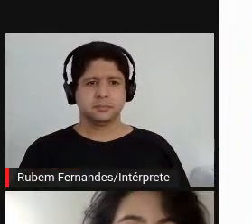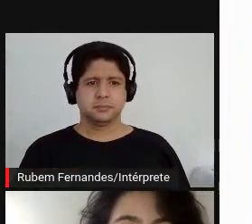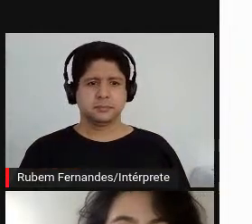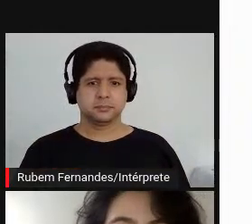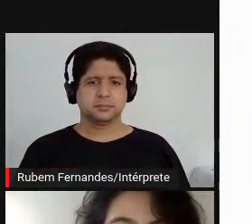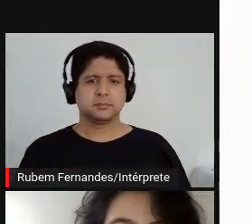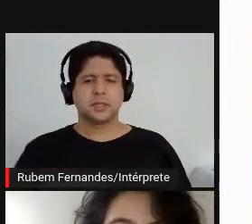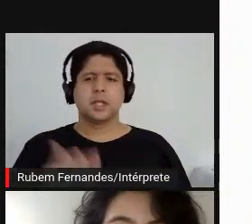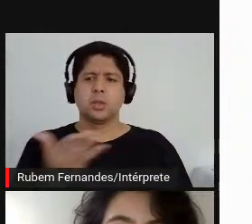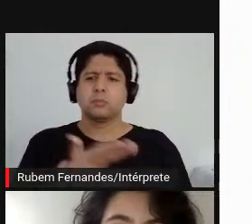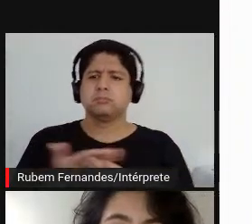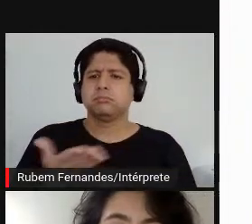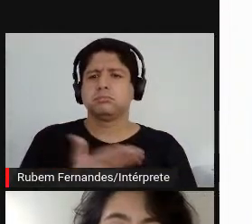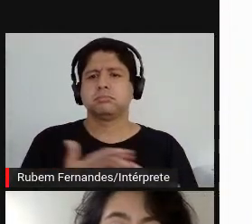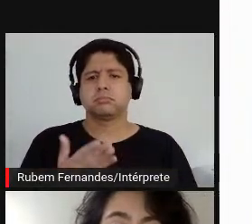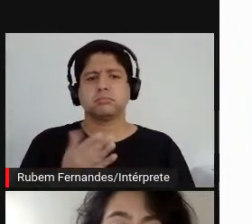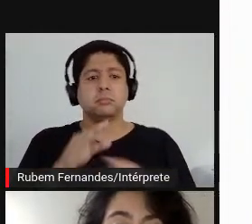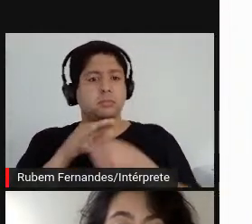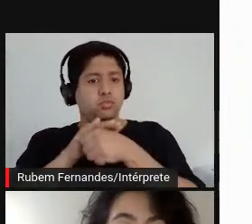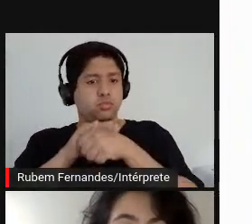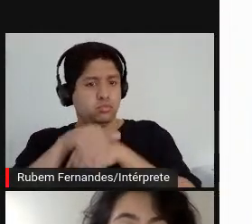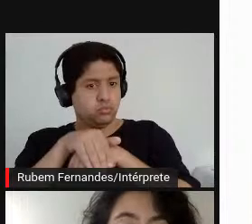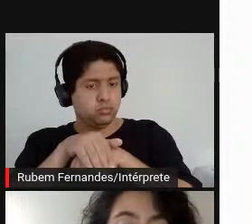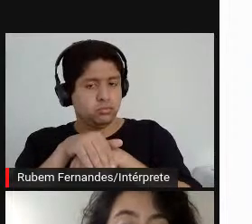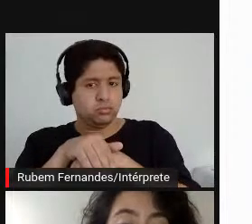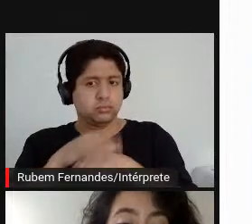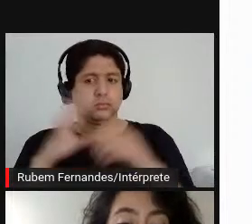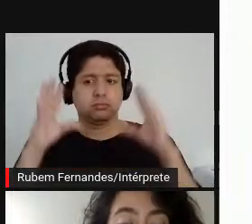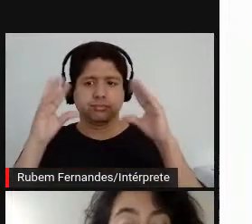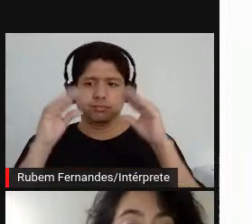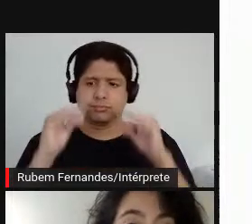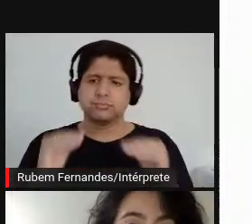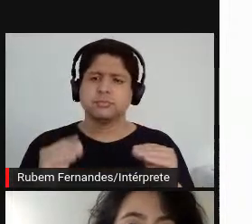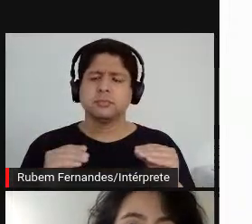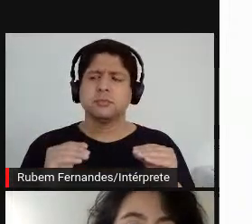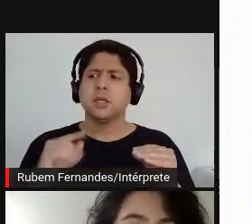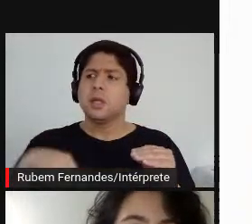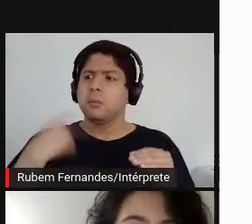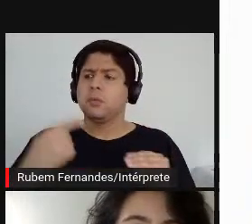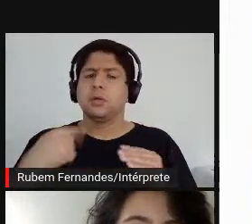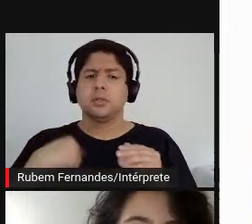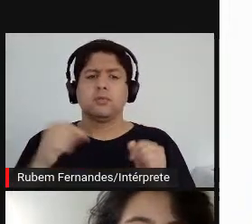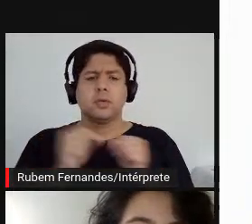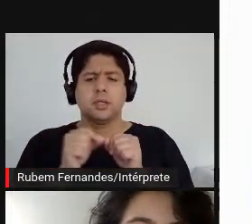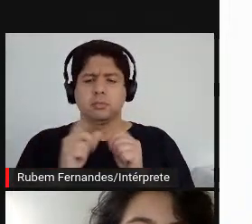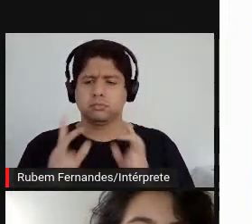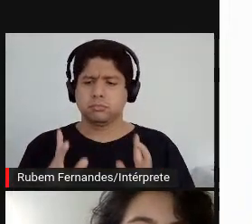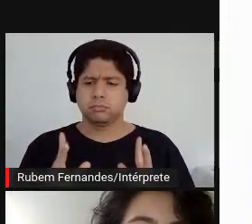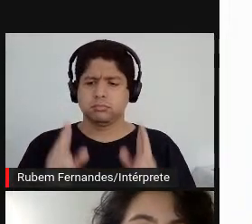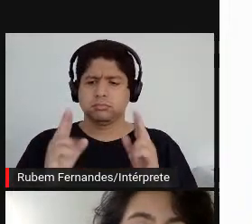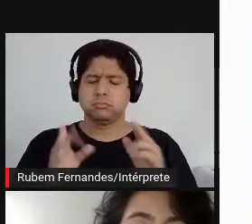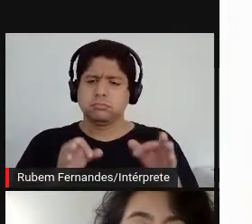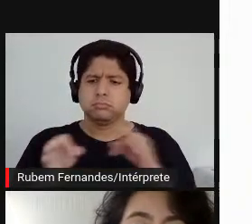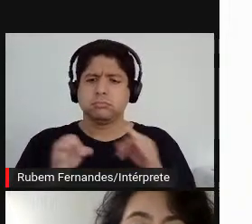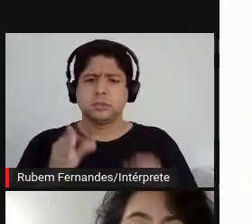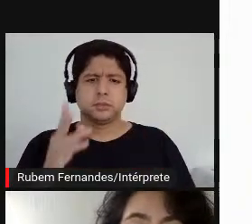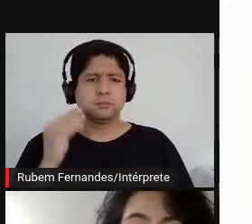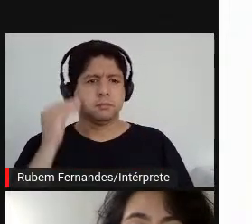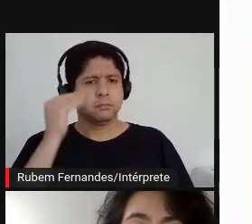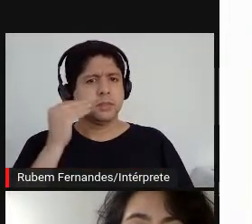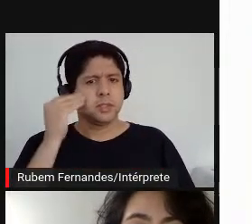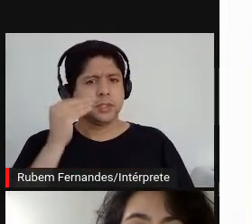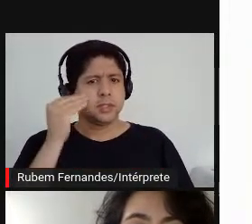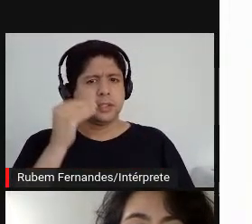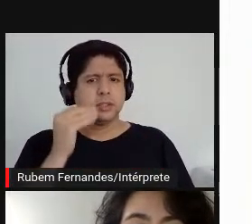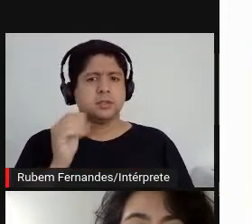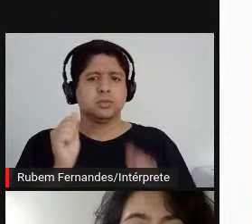Compartilhava essa noite. E depois eu fiz uma edição dessa experiência. É